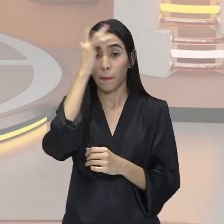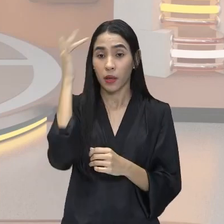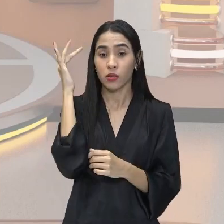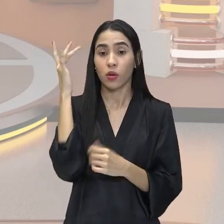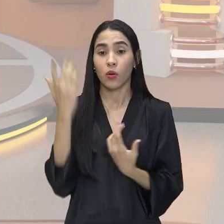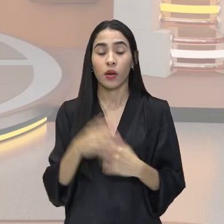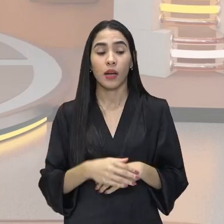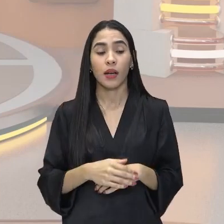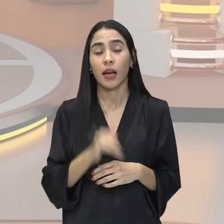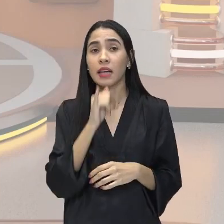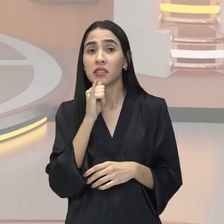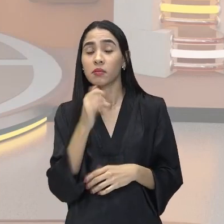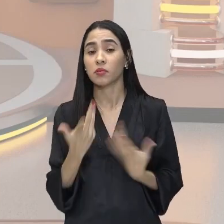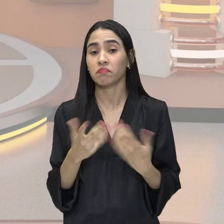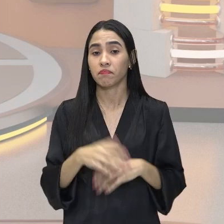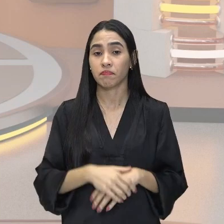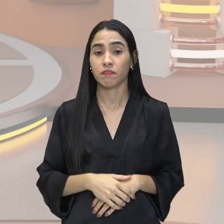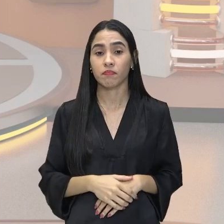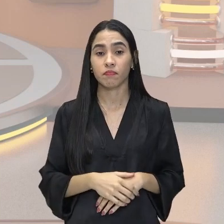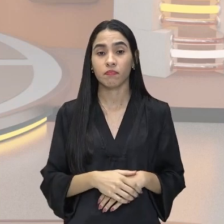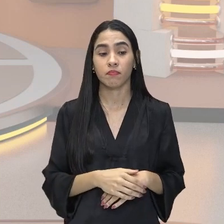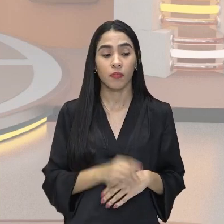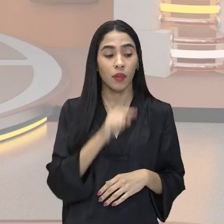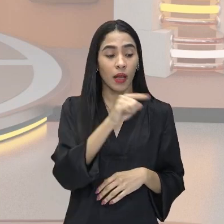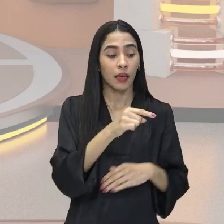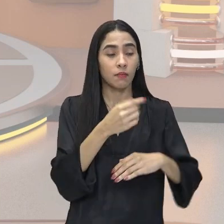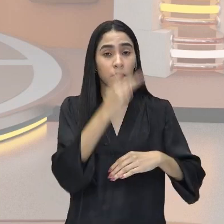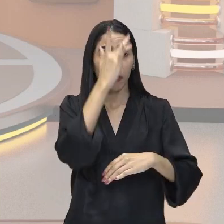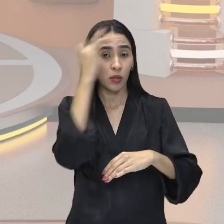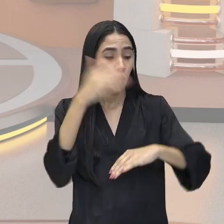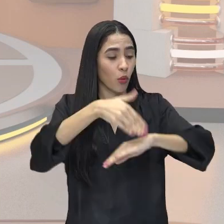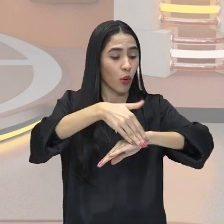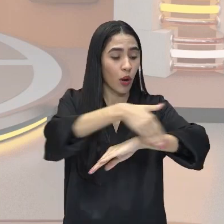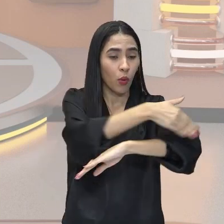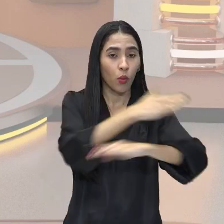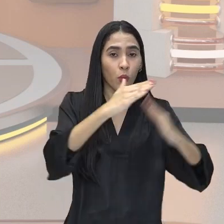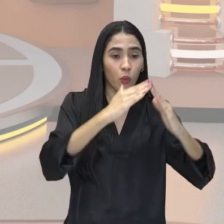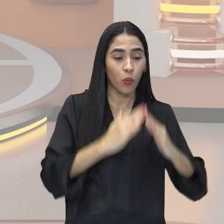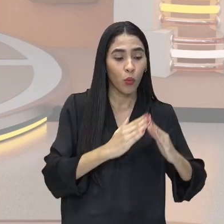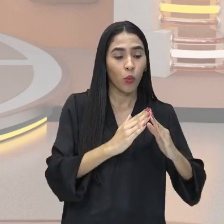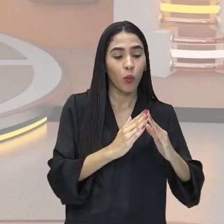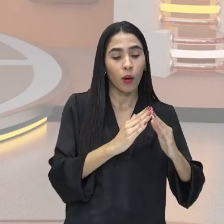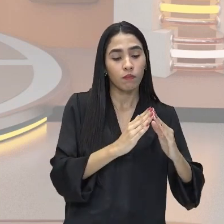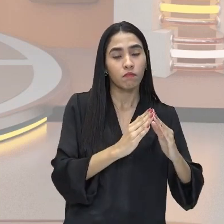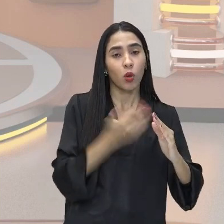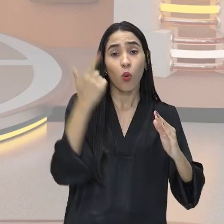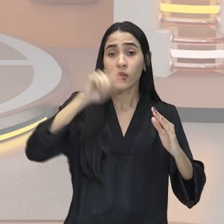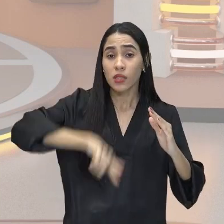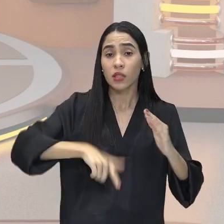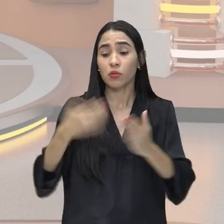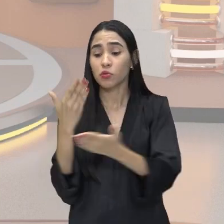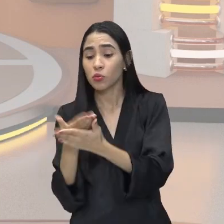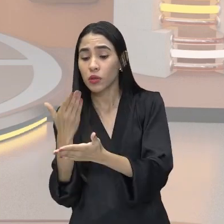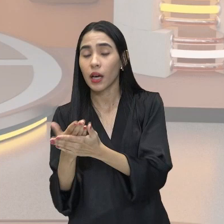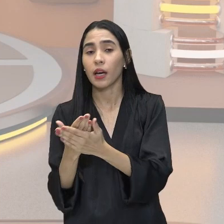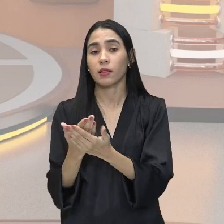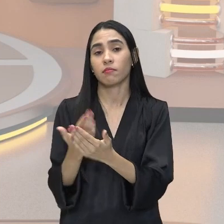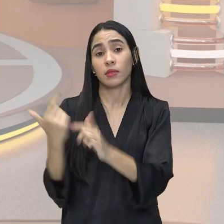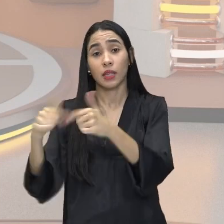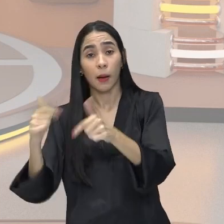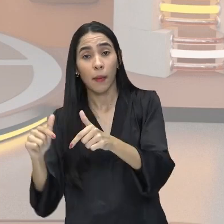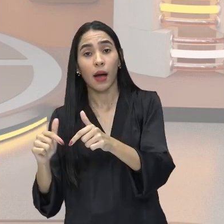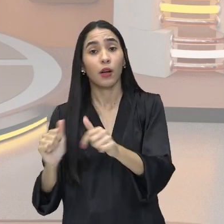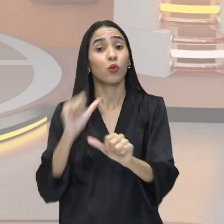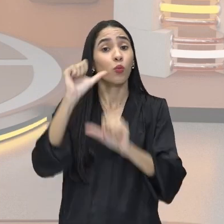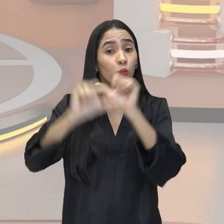sai, digamos, de uma situação de rua, começa a estudar, começa a trabalhar, muda de posição e